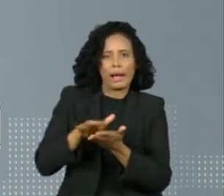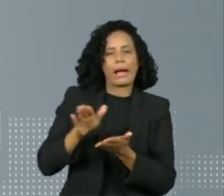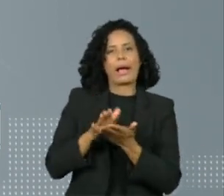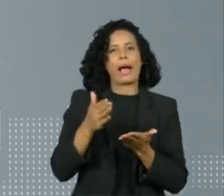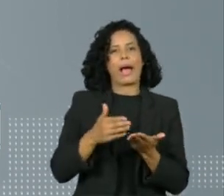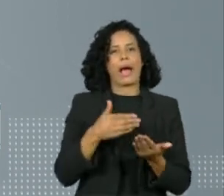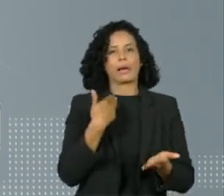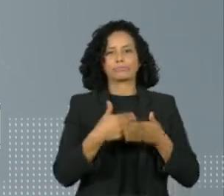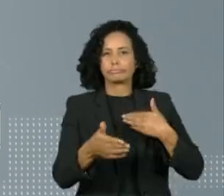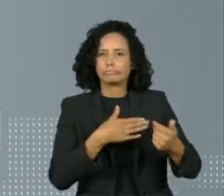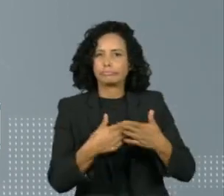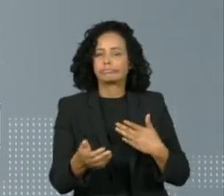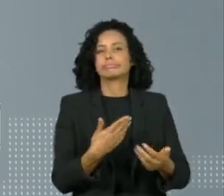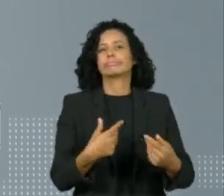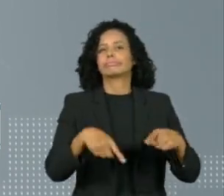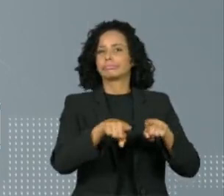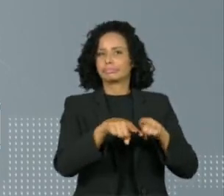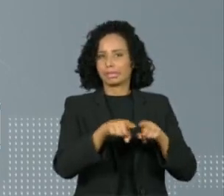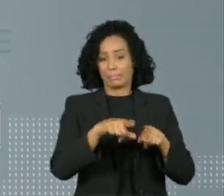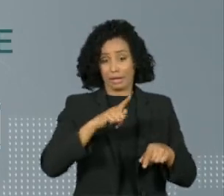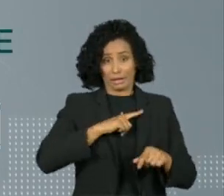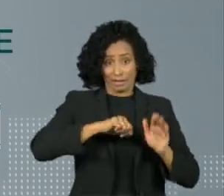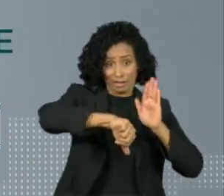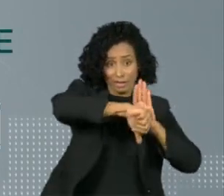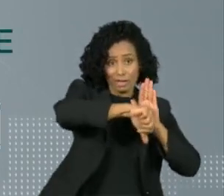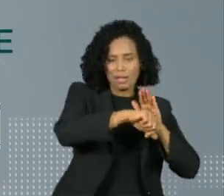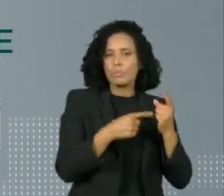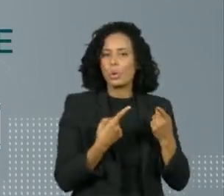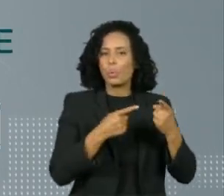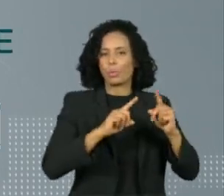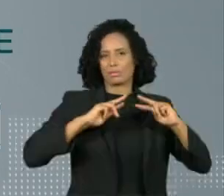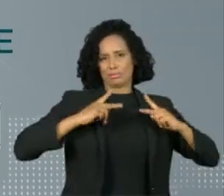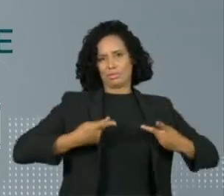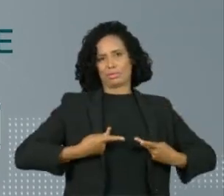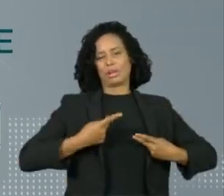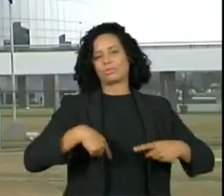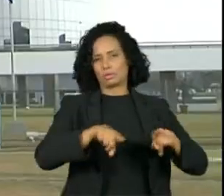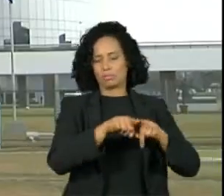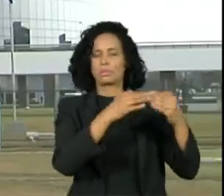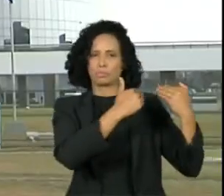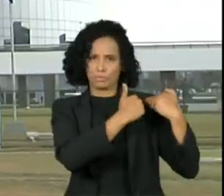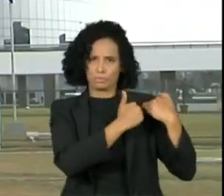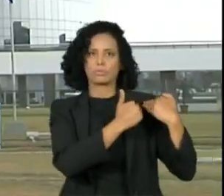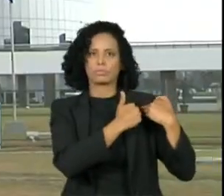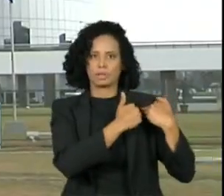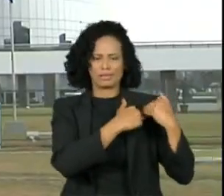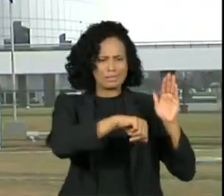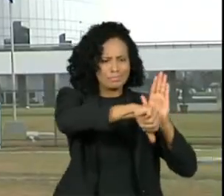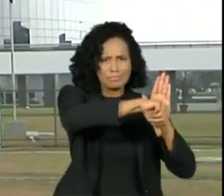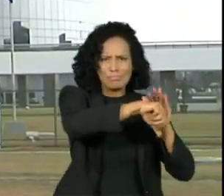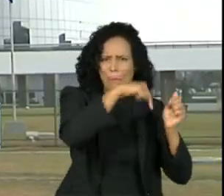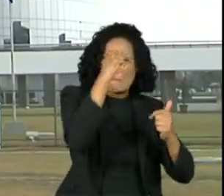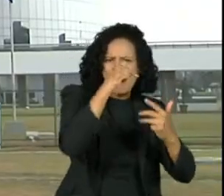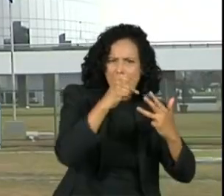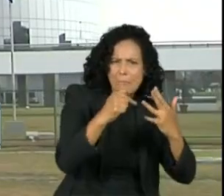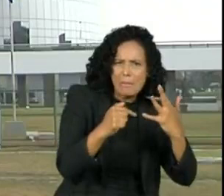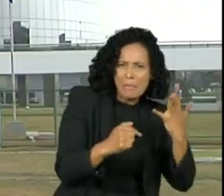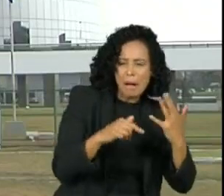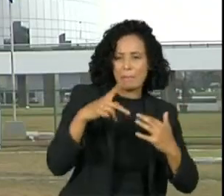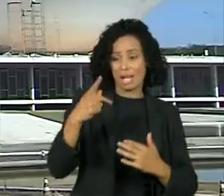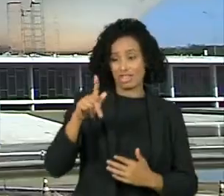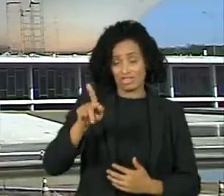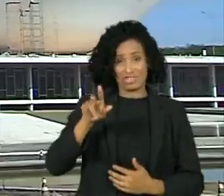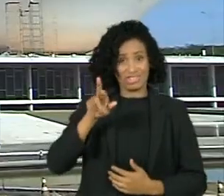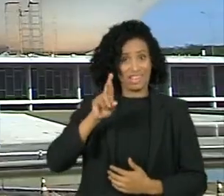prevaricação, crime contra a humanidade e crime de responsabilidade. Insatisfeitos com a demora da PGR,